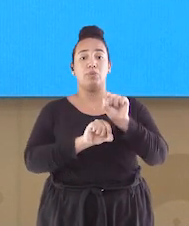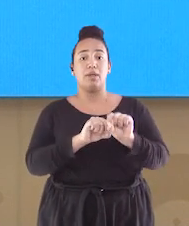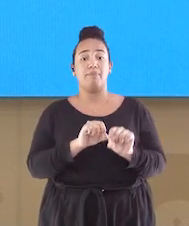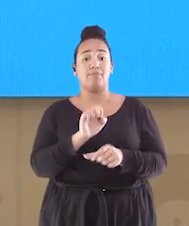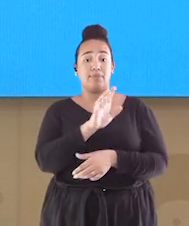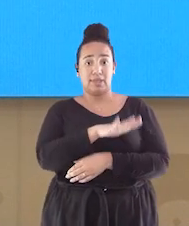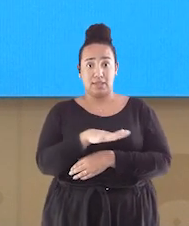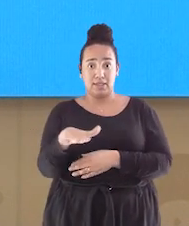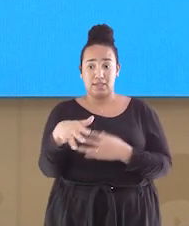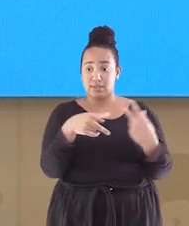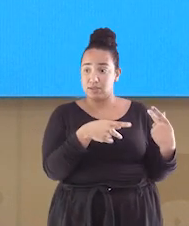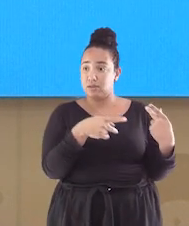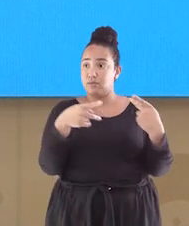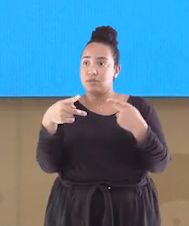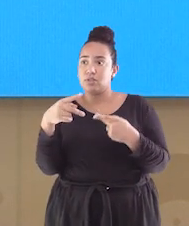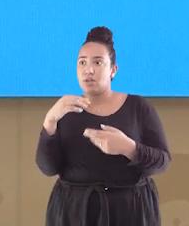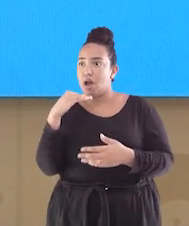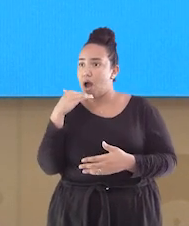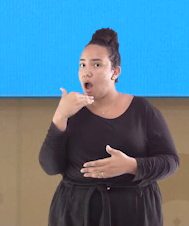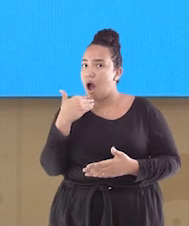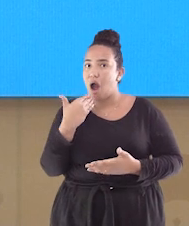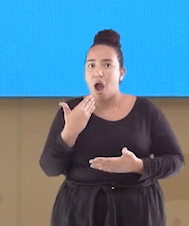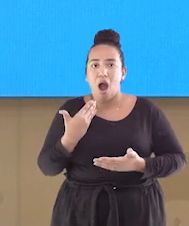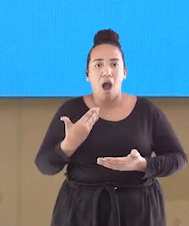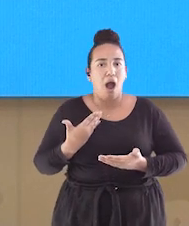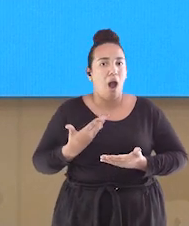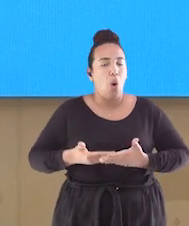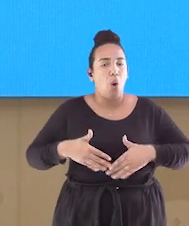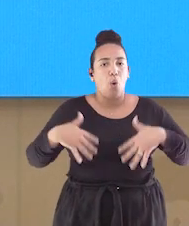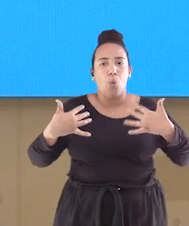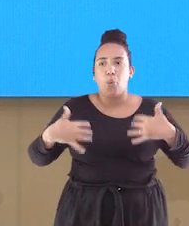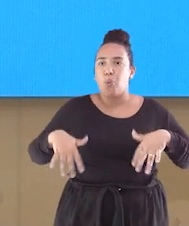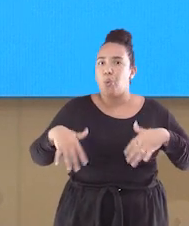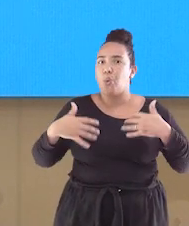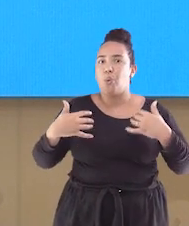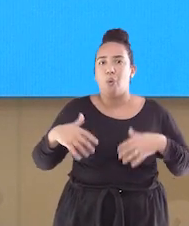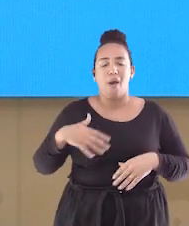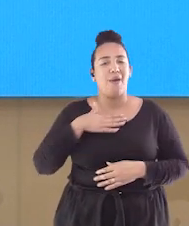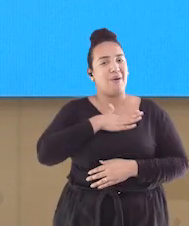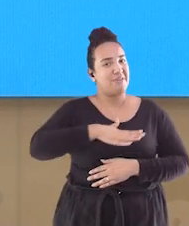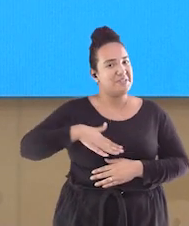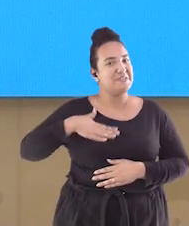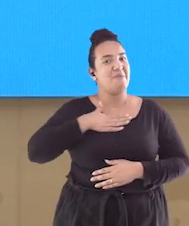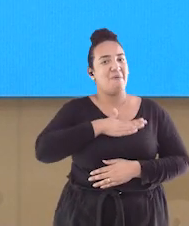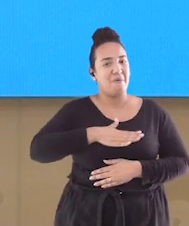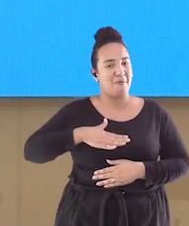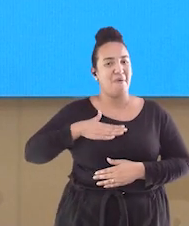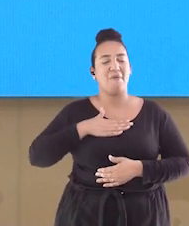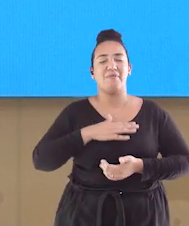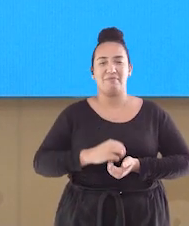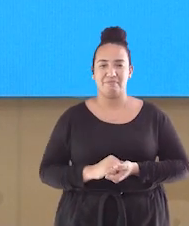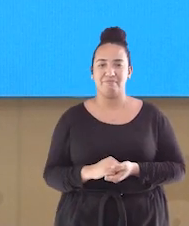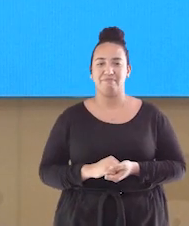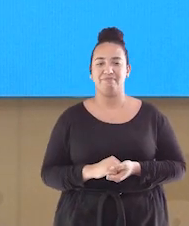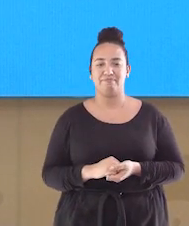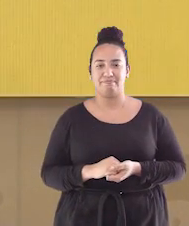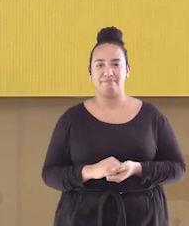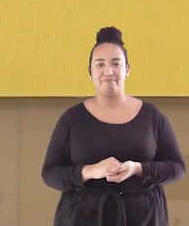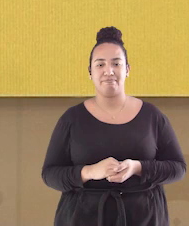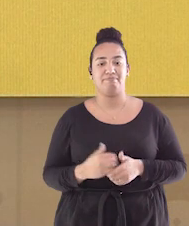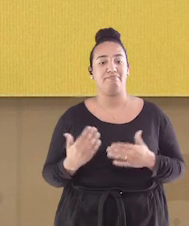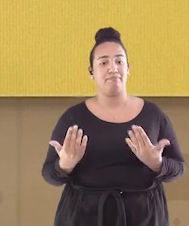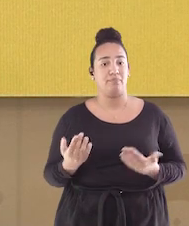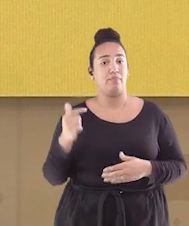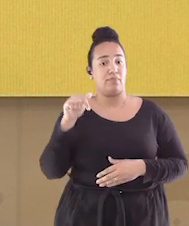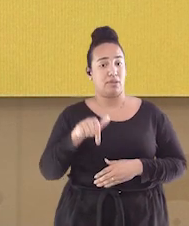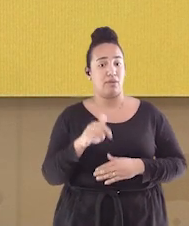fascinadas com o que viram, ou seja, ficaram encantadas e gostaram muito do que viram. Na notícia,